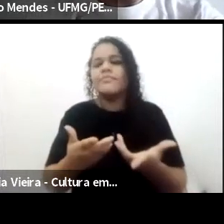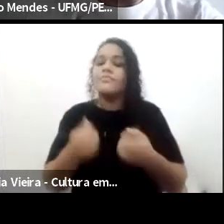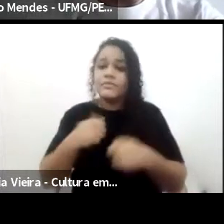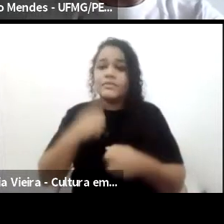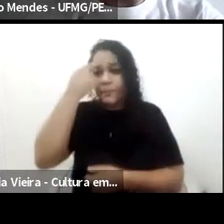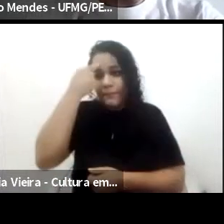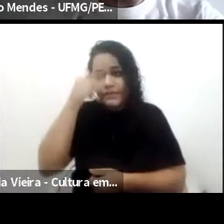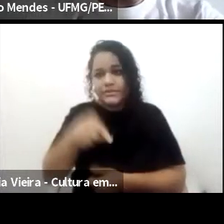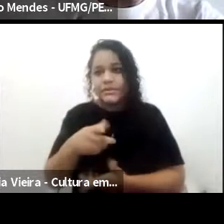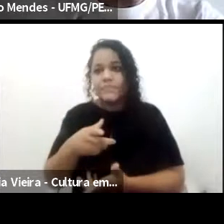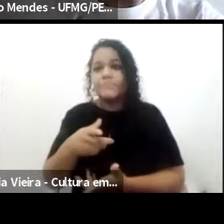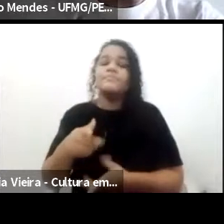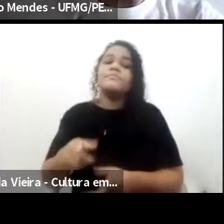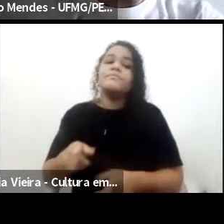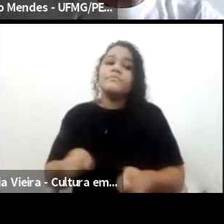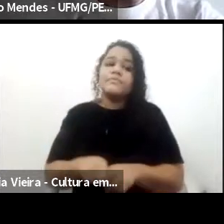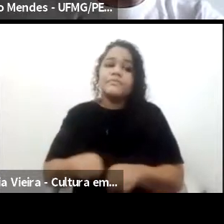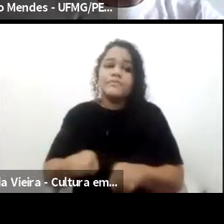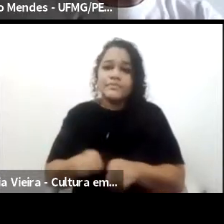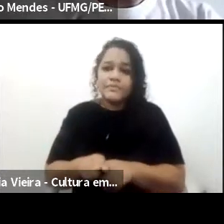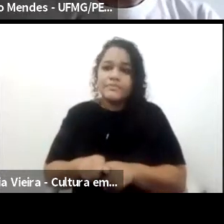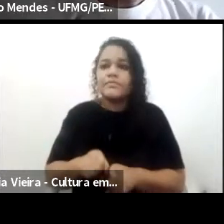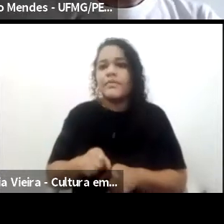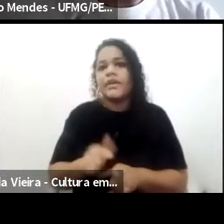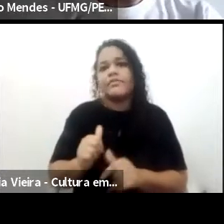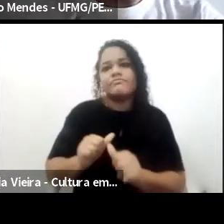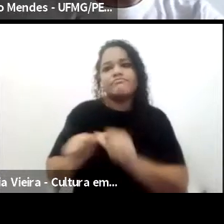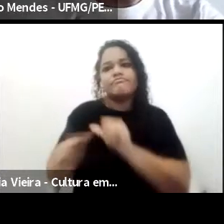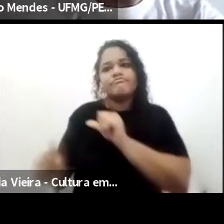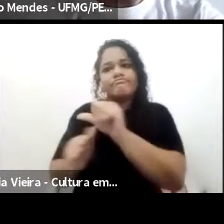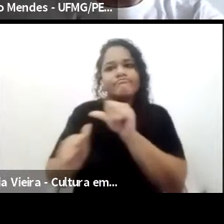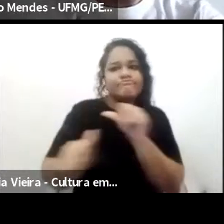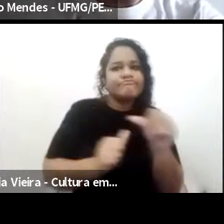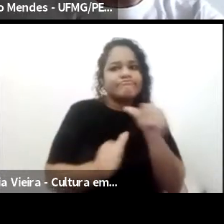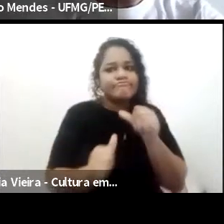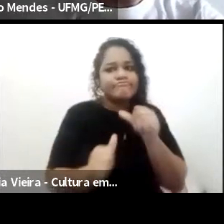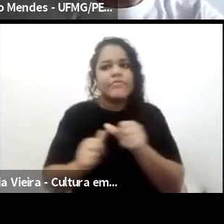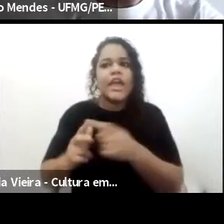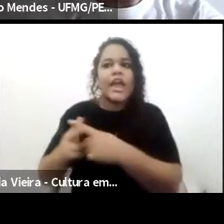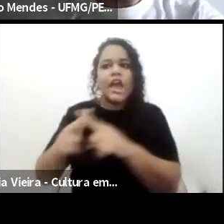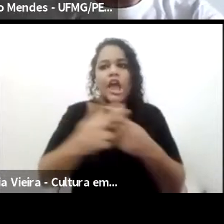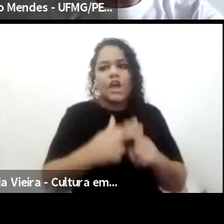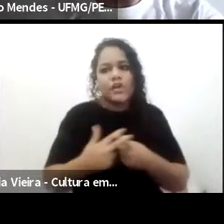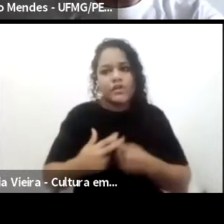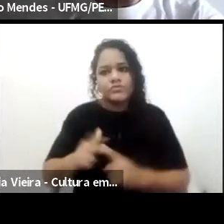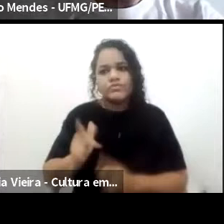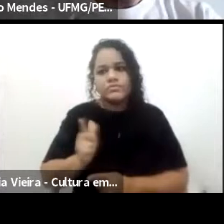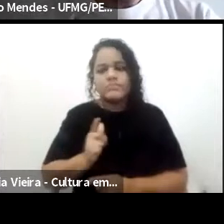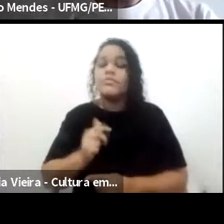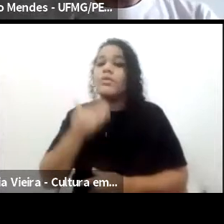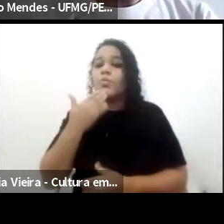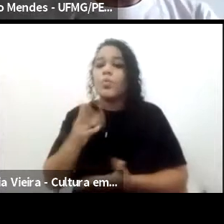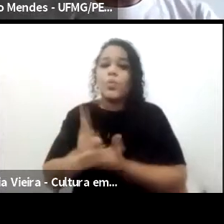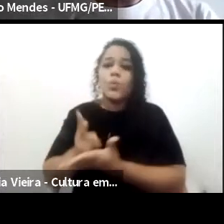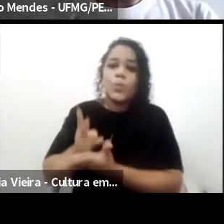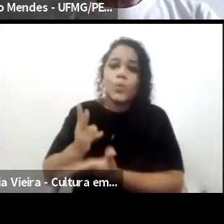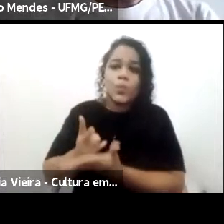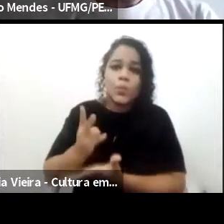essas articulações que são feitas, especialmente em permanências, mestissagens,